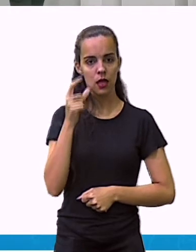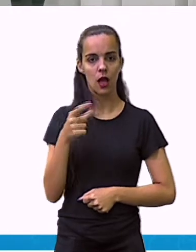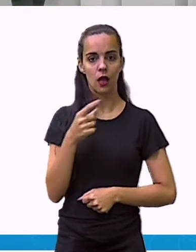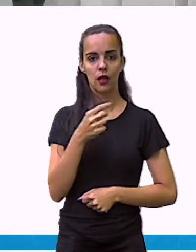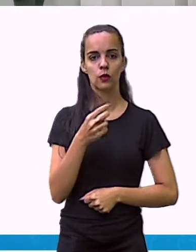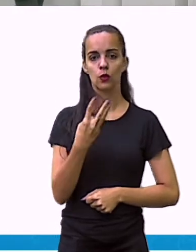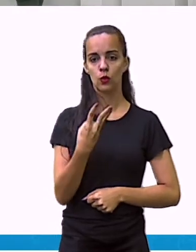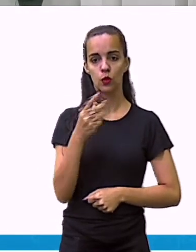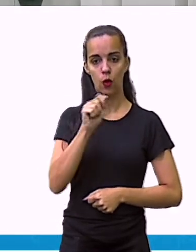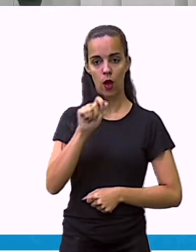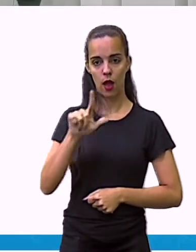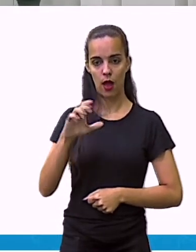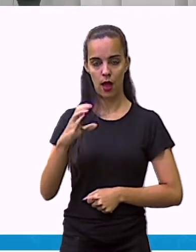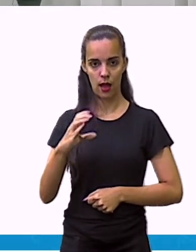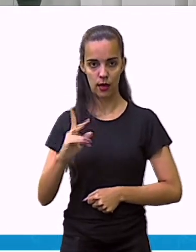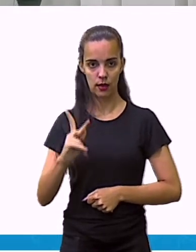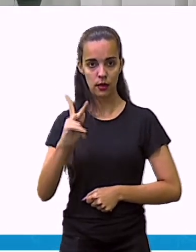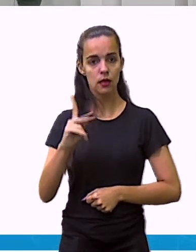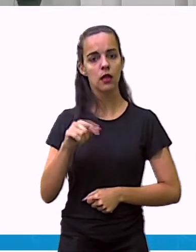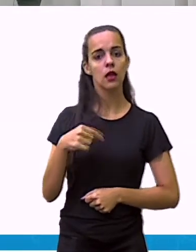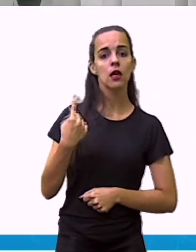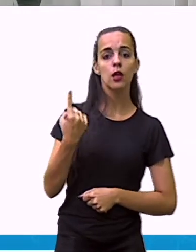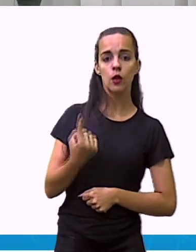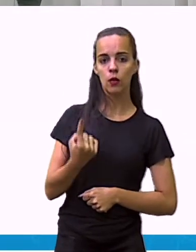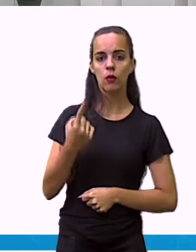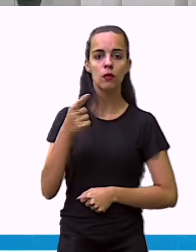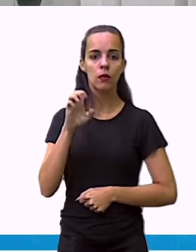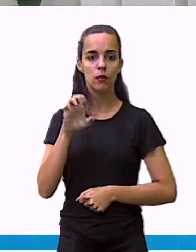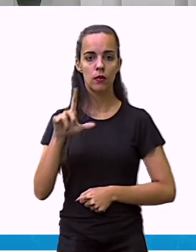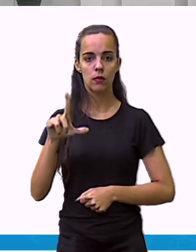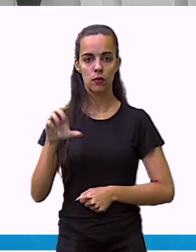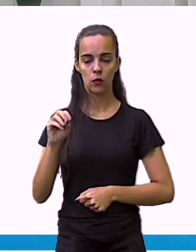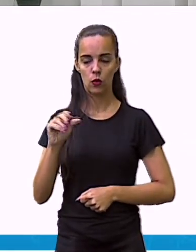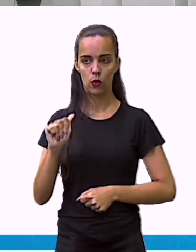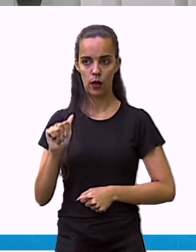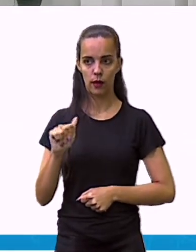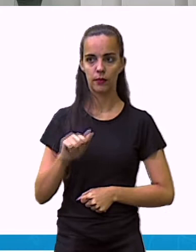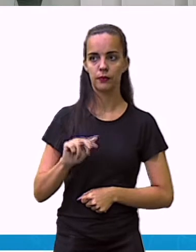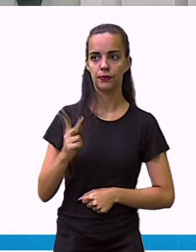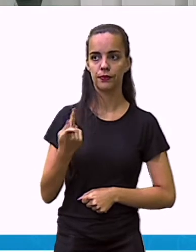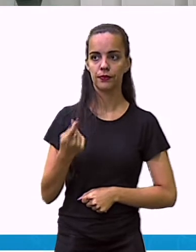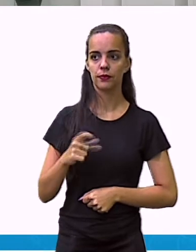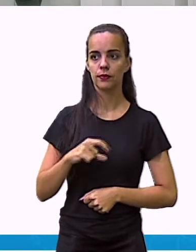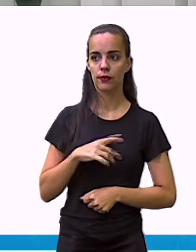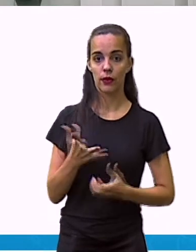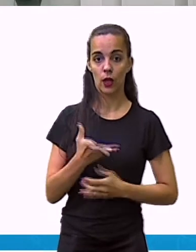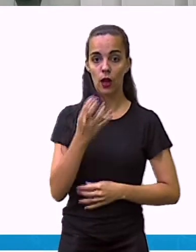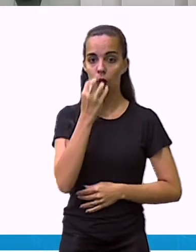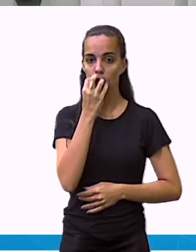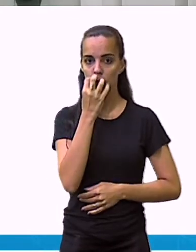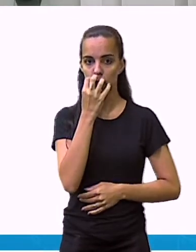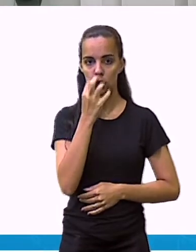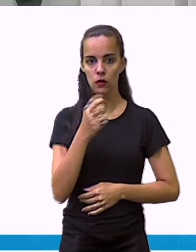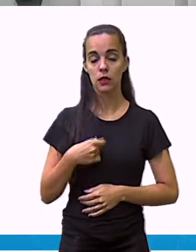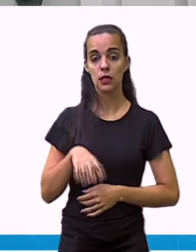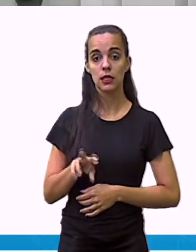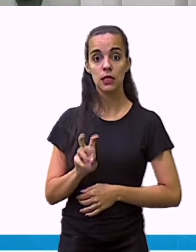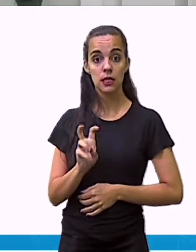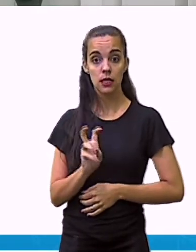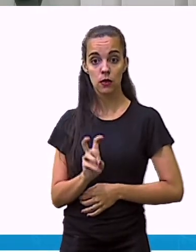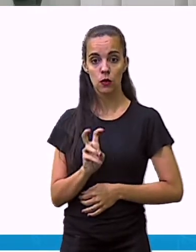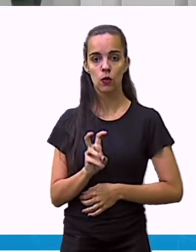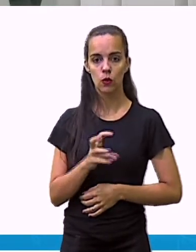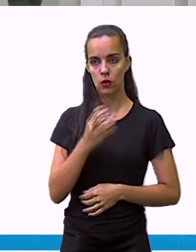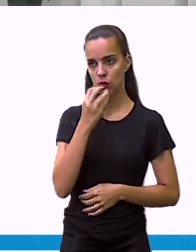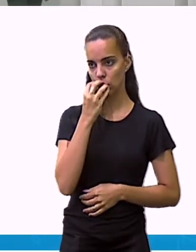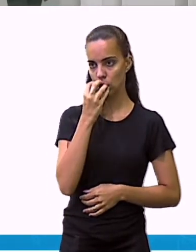E o cachorro, vamos contar? Um, dois, três, quatro e cinco.